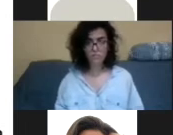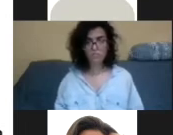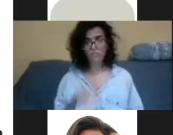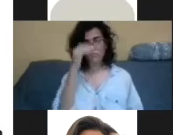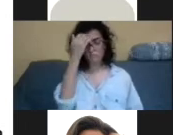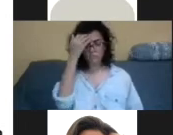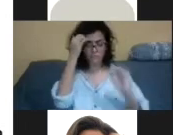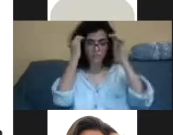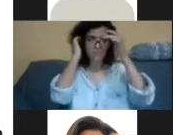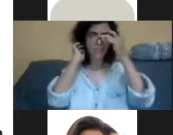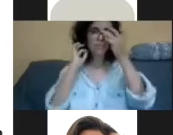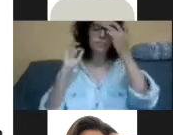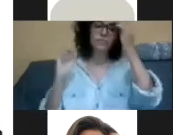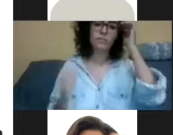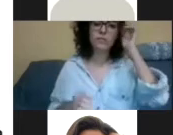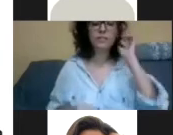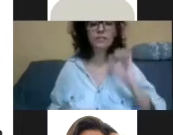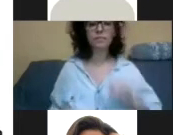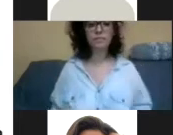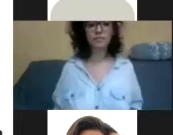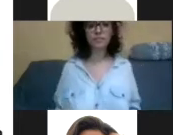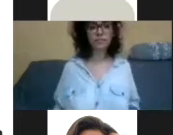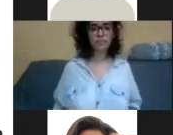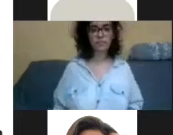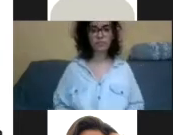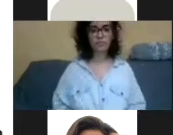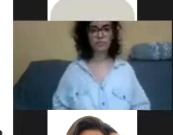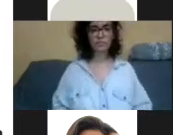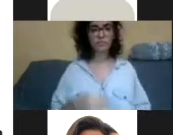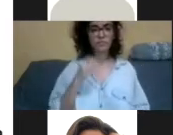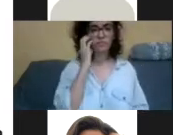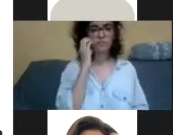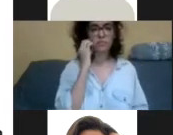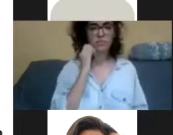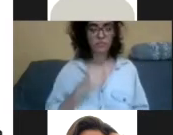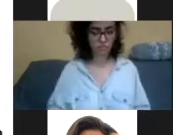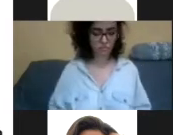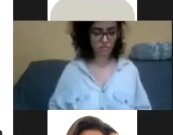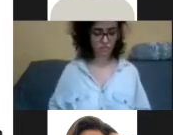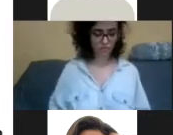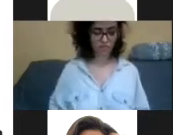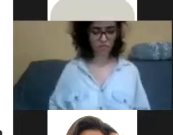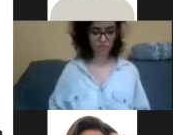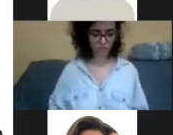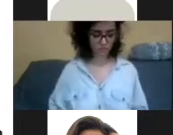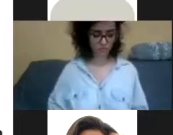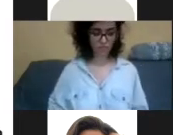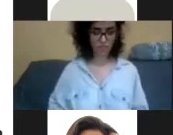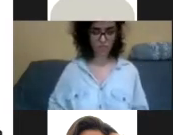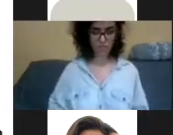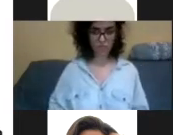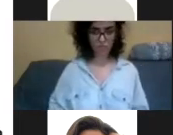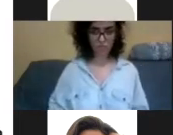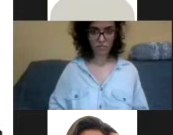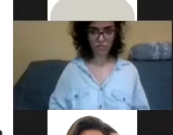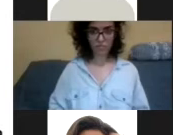ícone chamado Materiais. vou colocar todas as cartilhas lá. Tá certo. Tá, obrigada. Então, aí existem